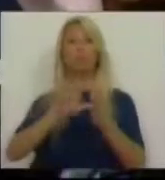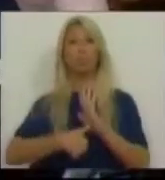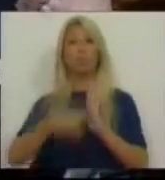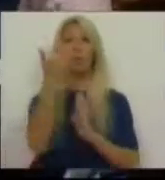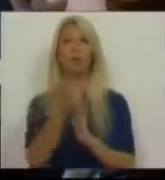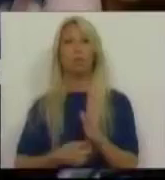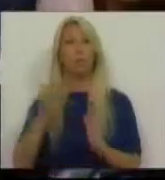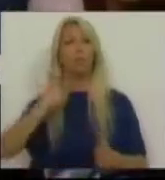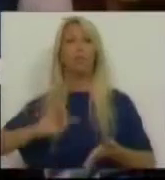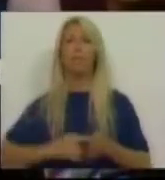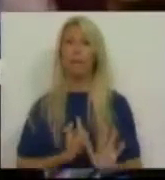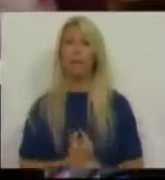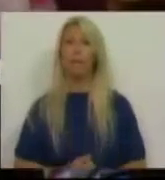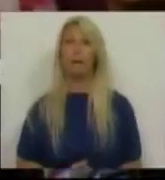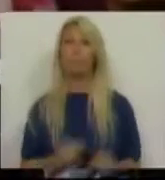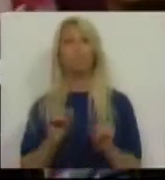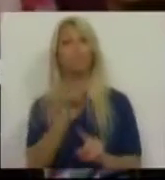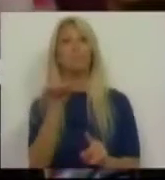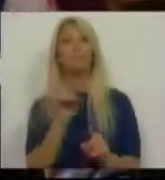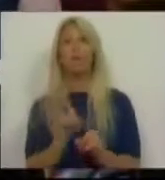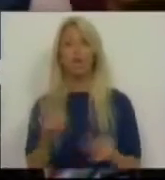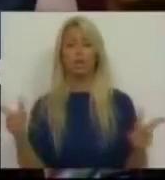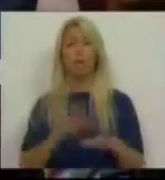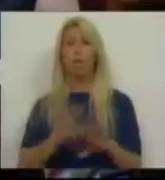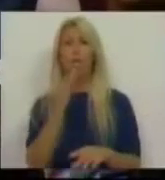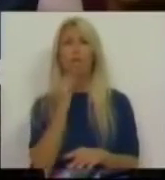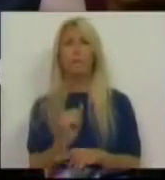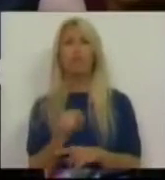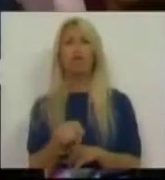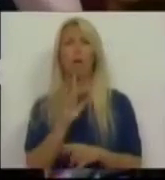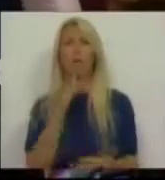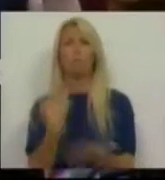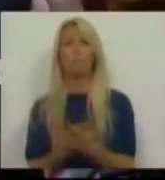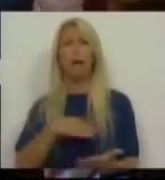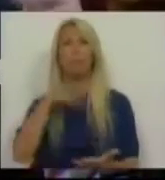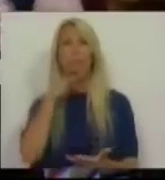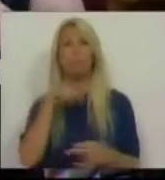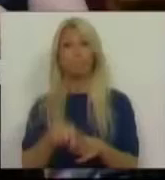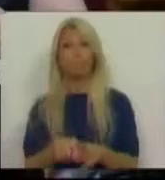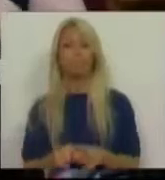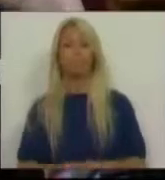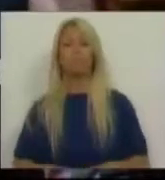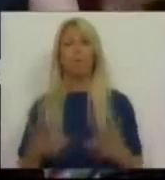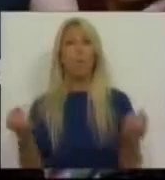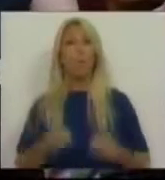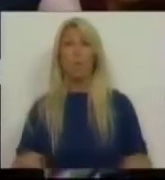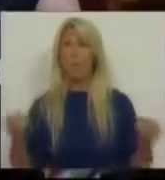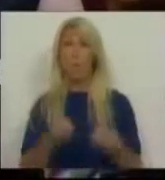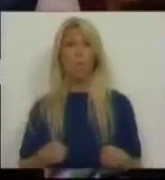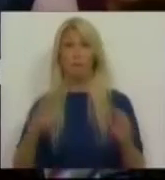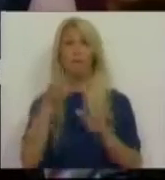resolução que é fundamental, que é a questão dos solos contaminados. A ausência da regulamentação do